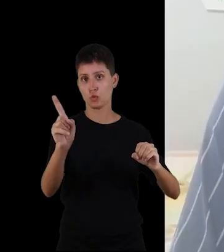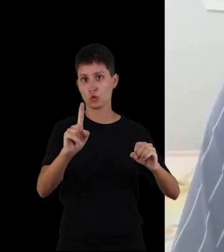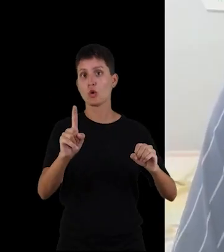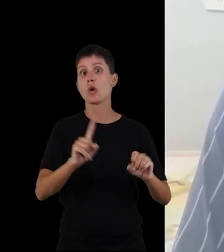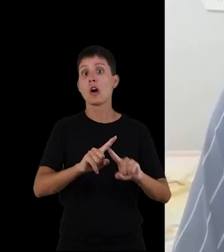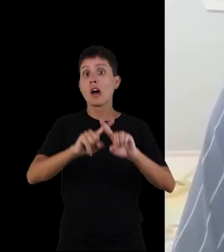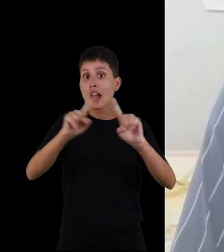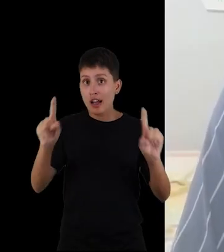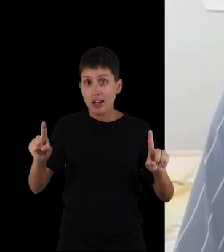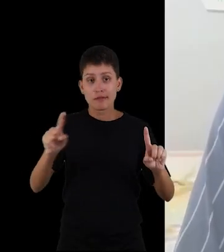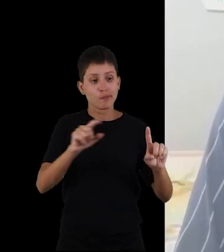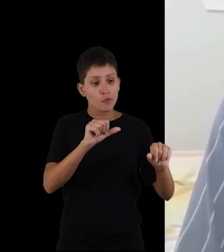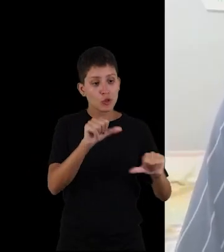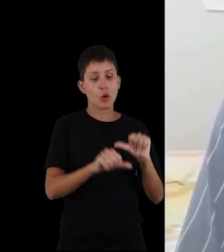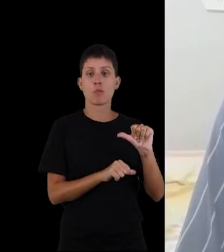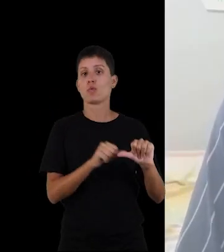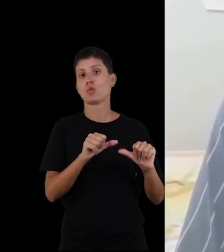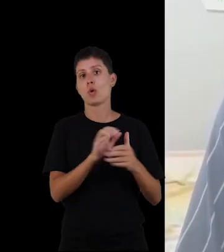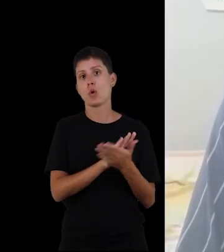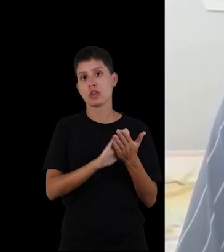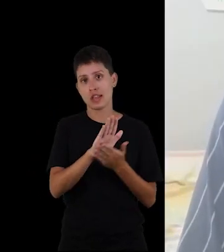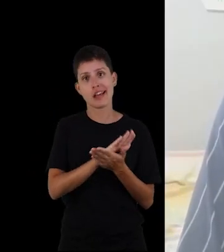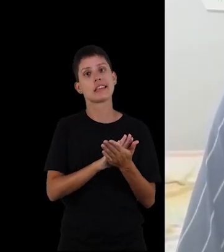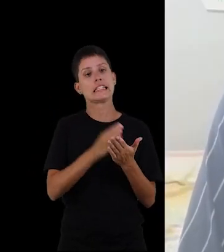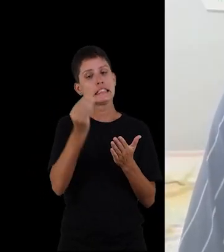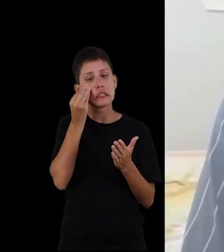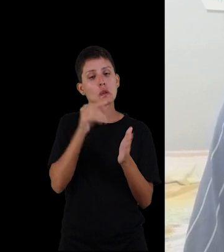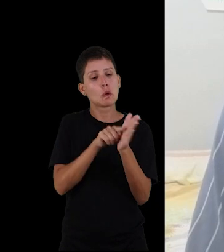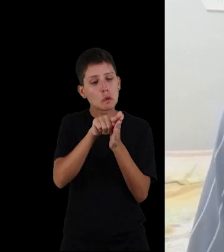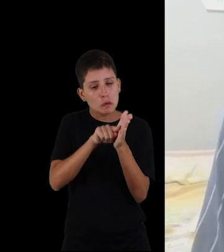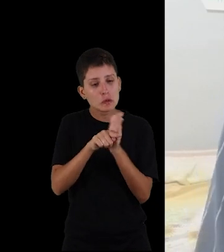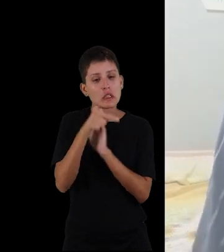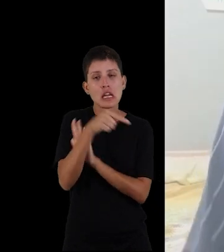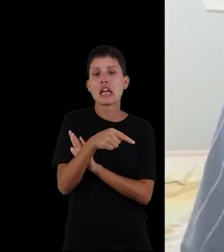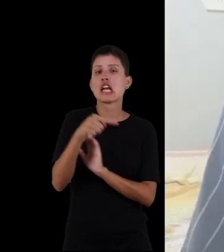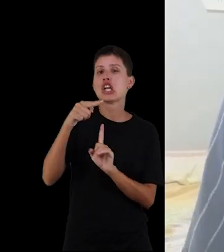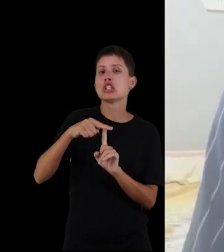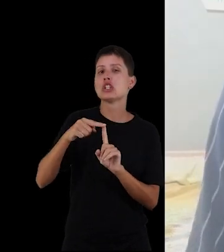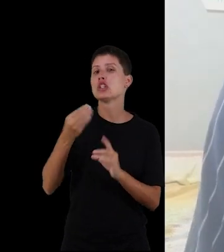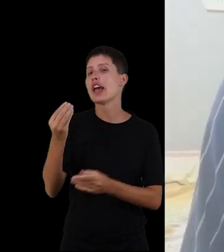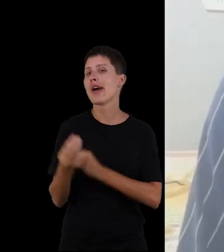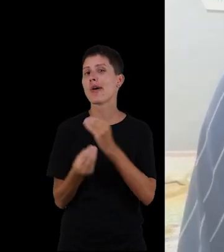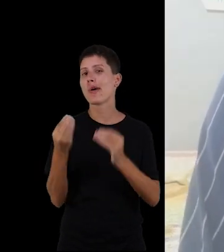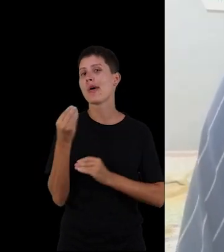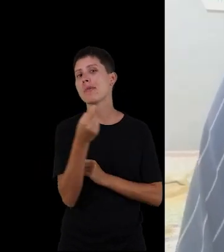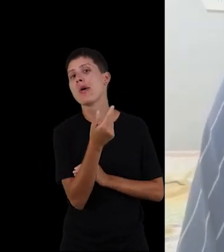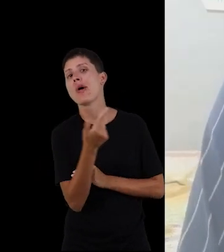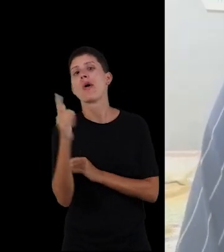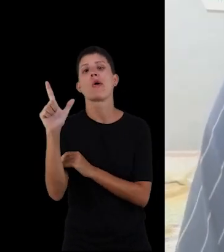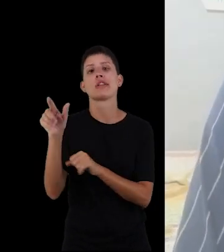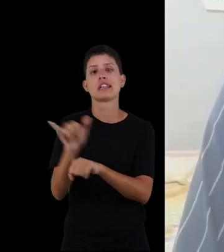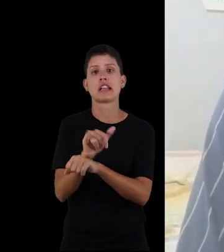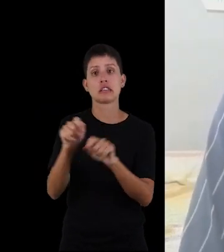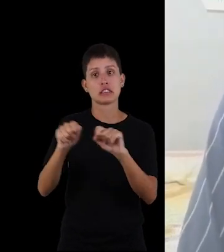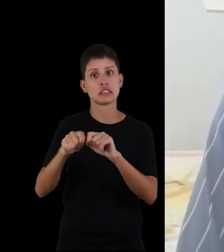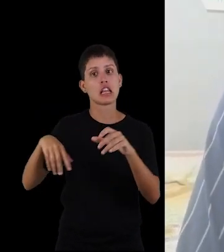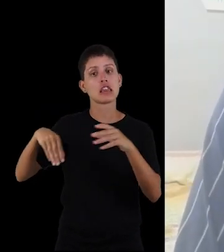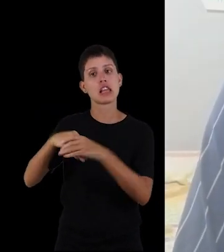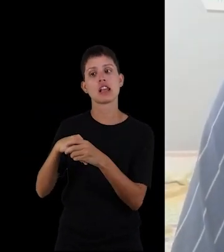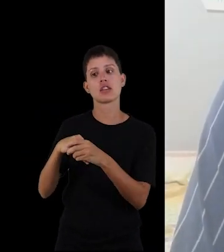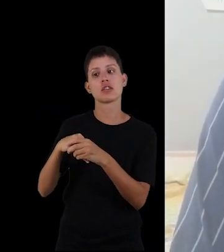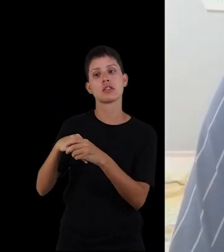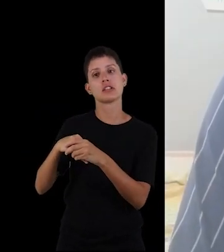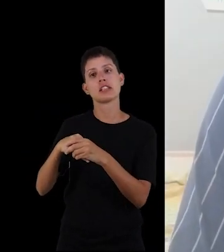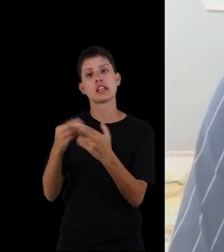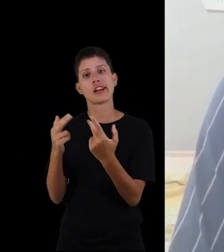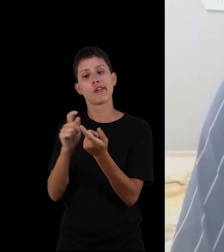Dessa maneira, ele não alterou essa viabilidade, nós fomos investigar se esse inibidor de tripicina de flores de moringoleífera, ele poderia, de